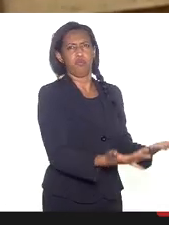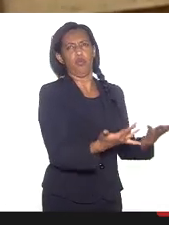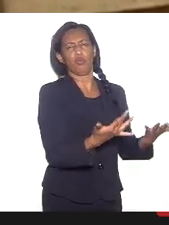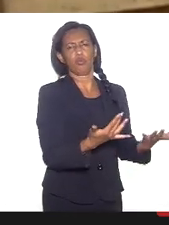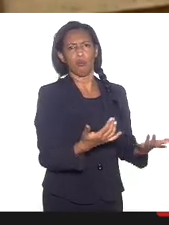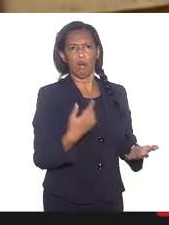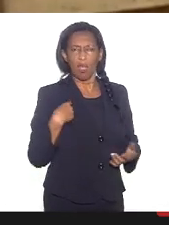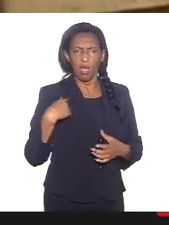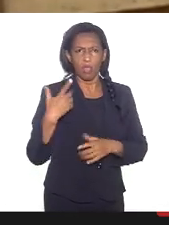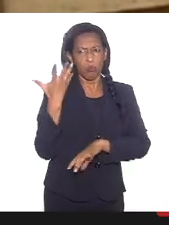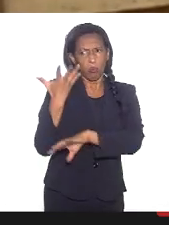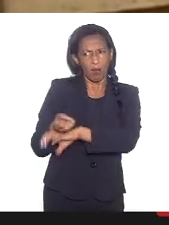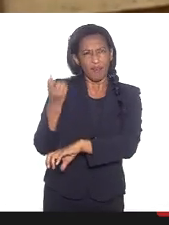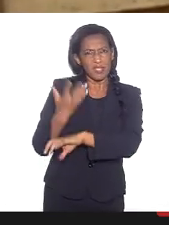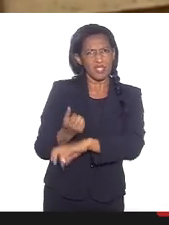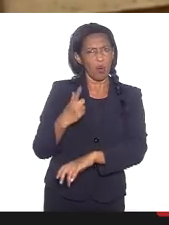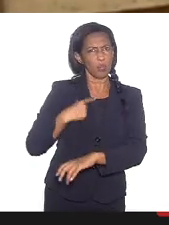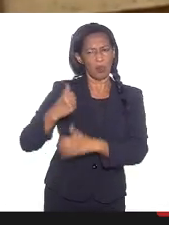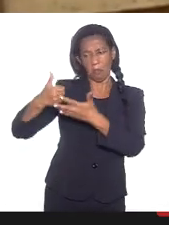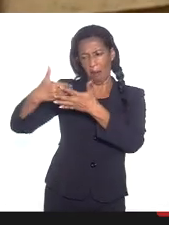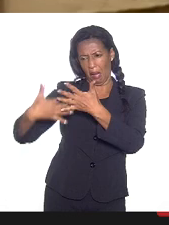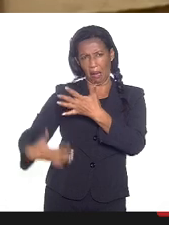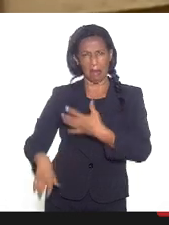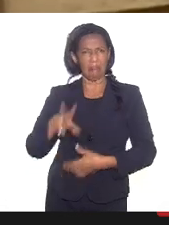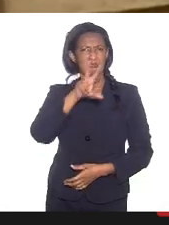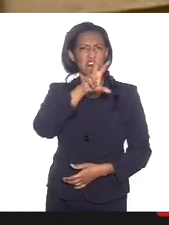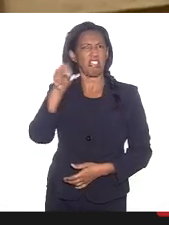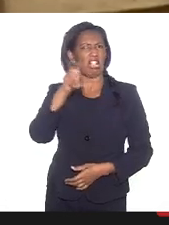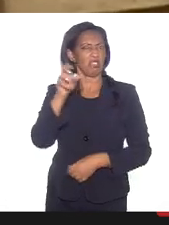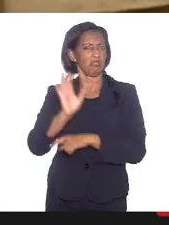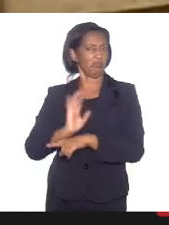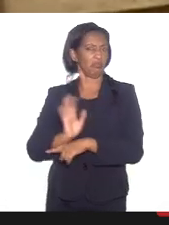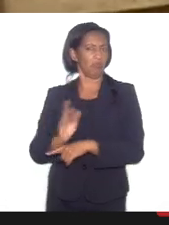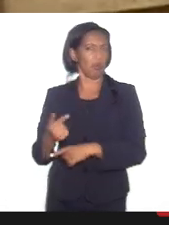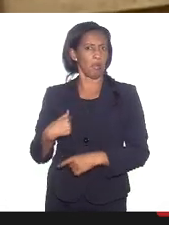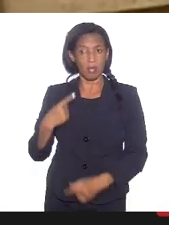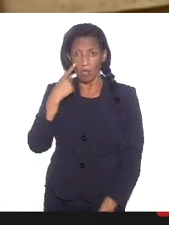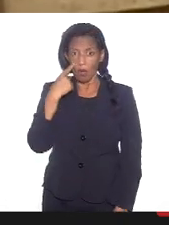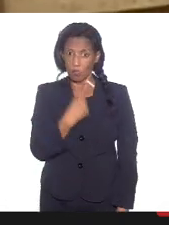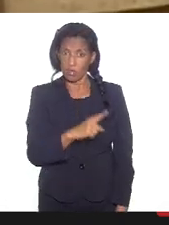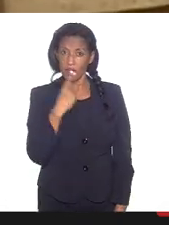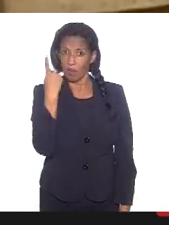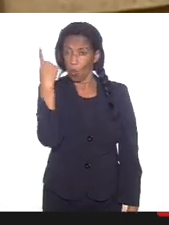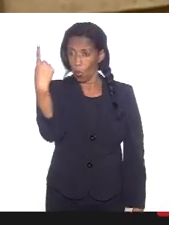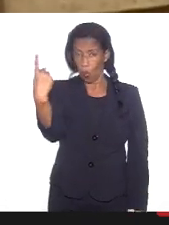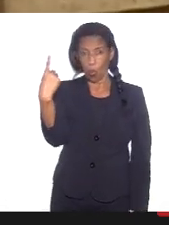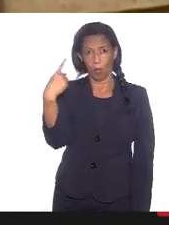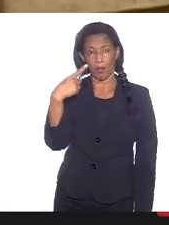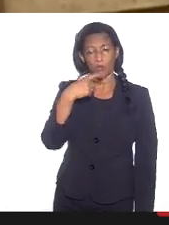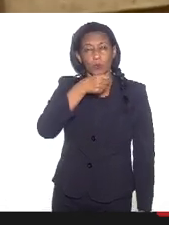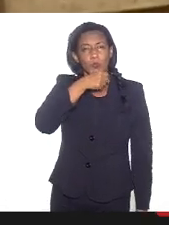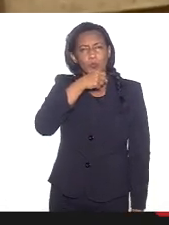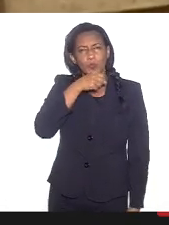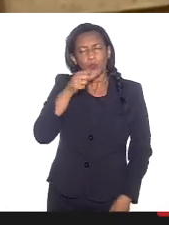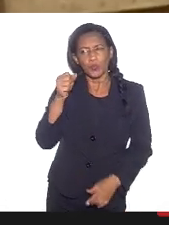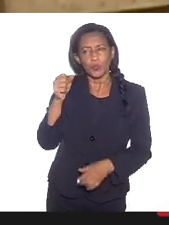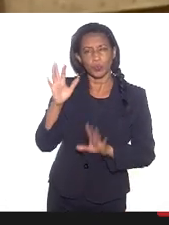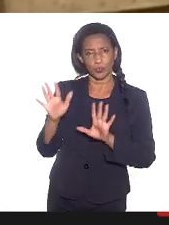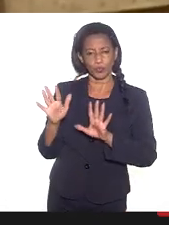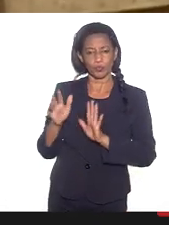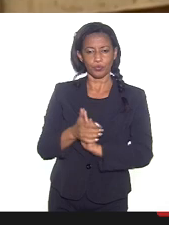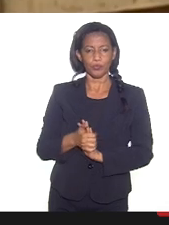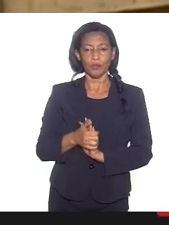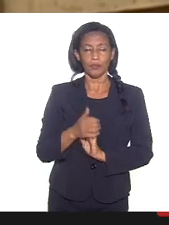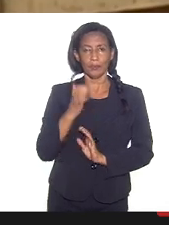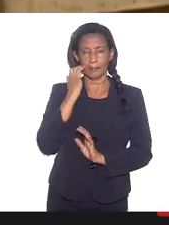gravadas de intolerância religiosa. Mas, se você ver uma senhora, como eu vi uma vez, se você já morou na